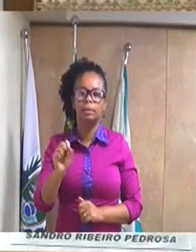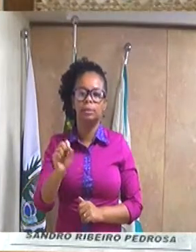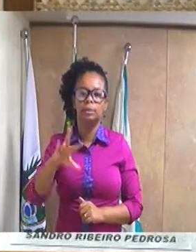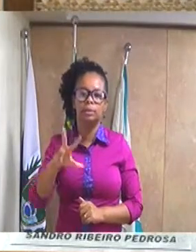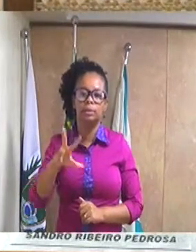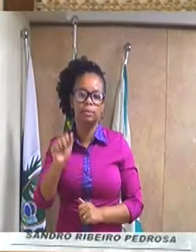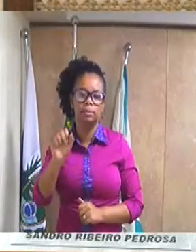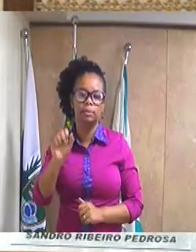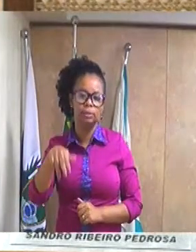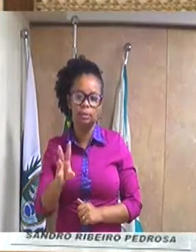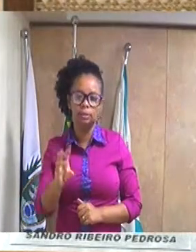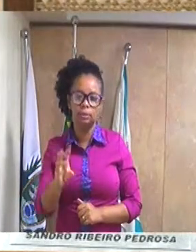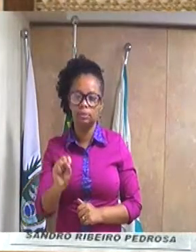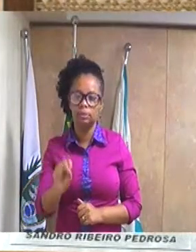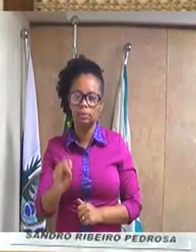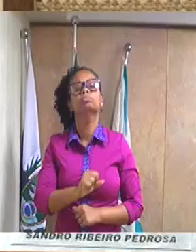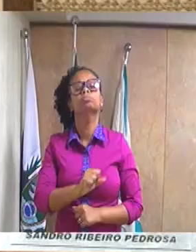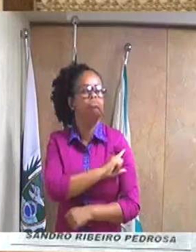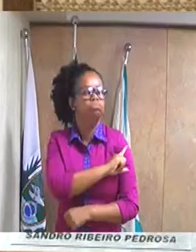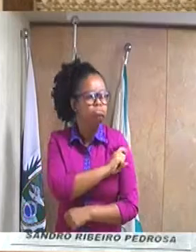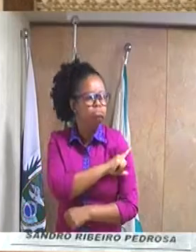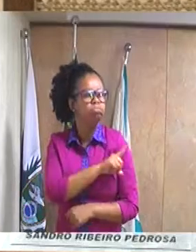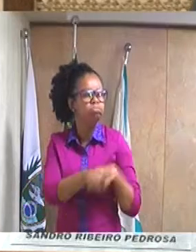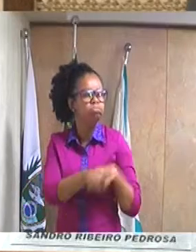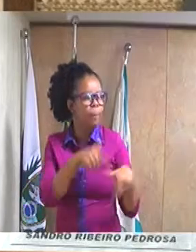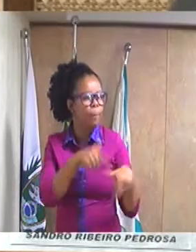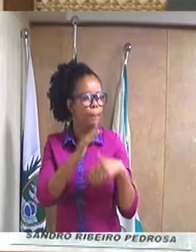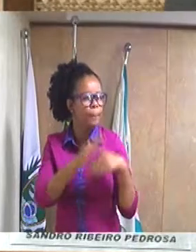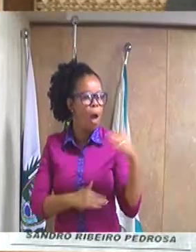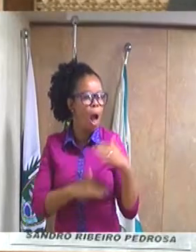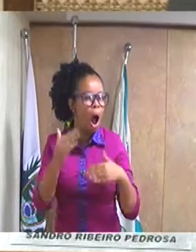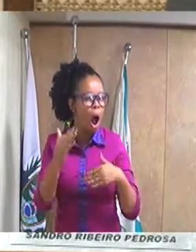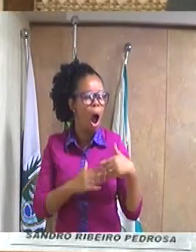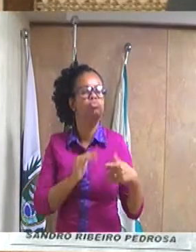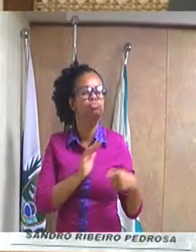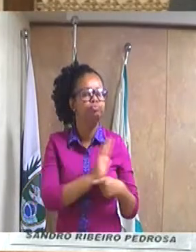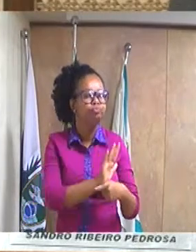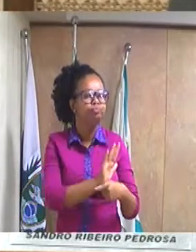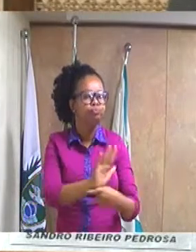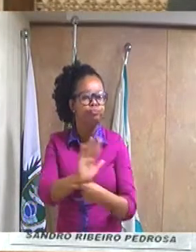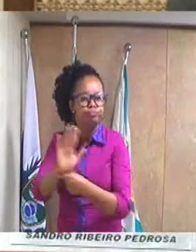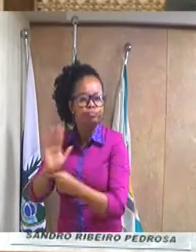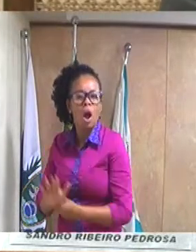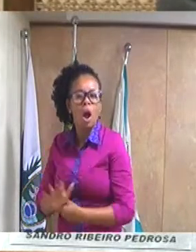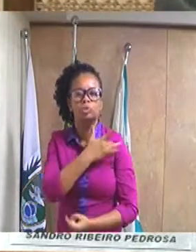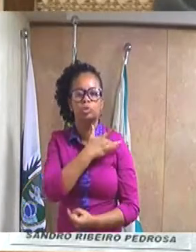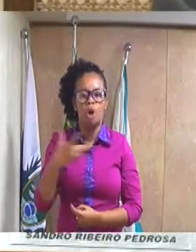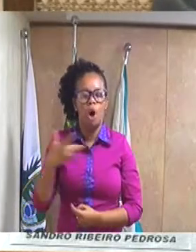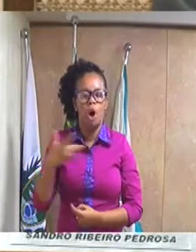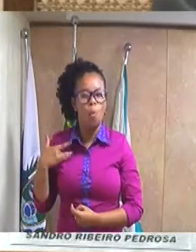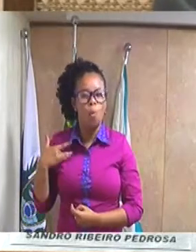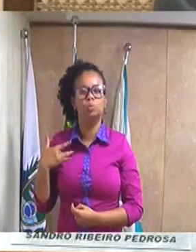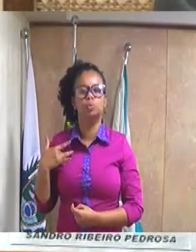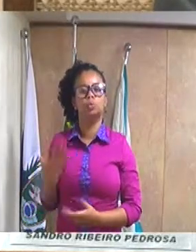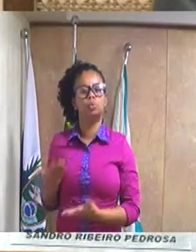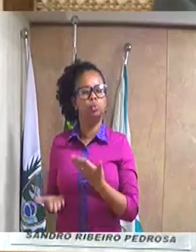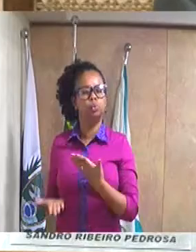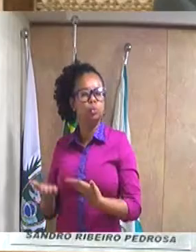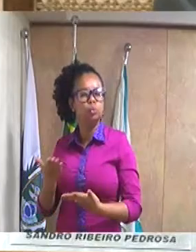técnica de enfermagem, pelos relevantes serviços prestados em prol da saúde e do bem-estar dos